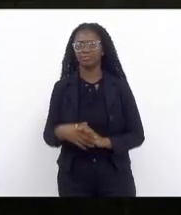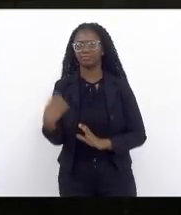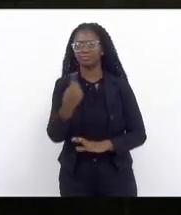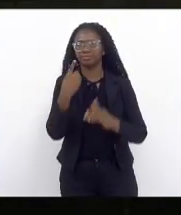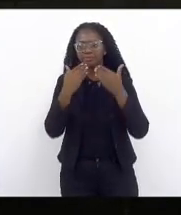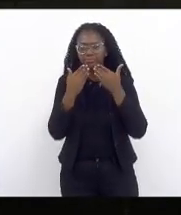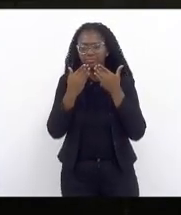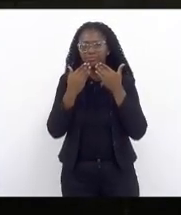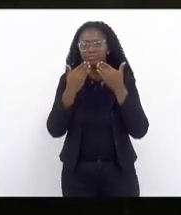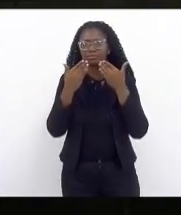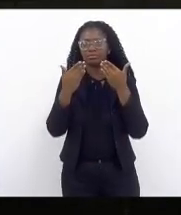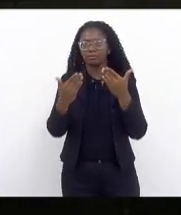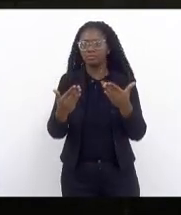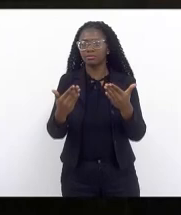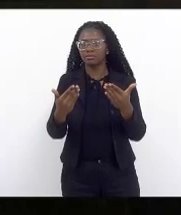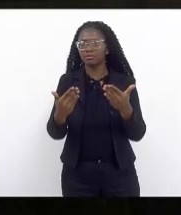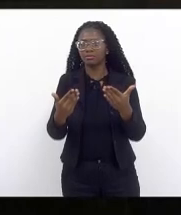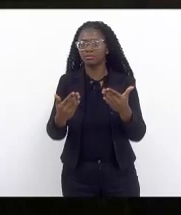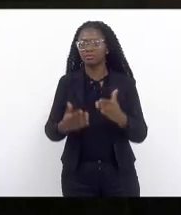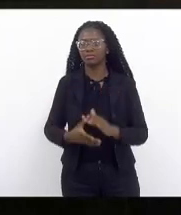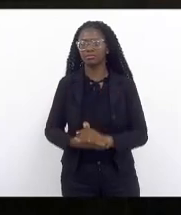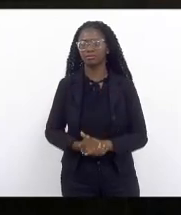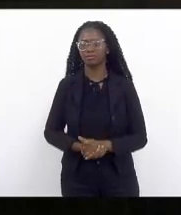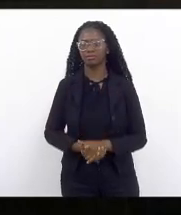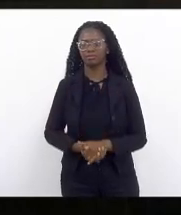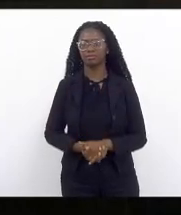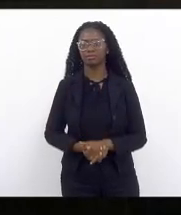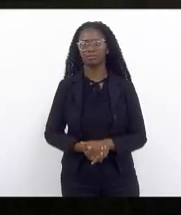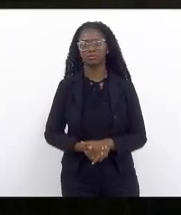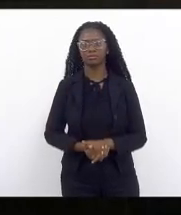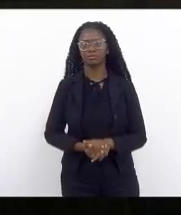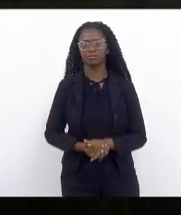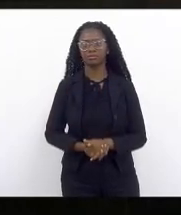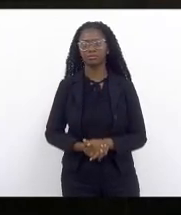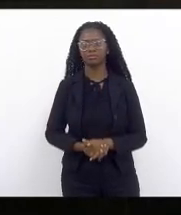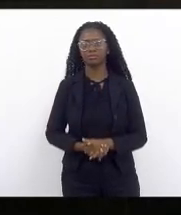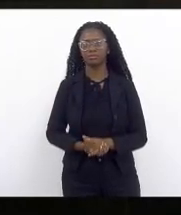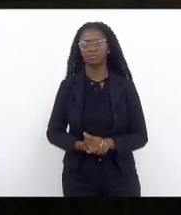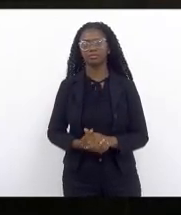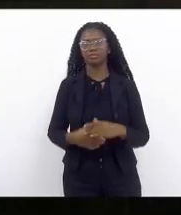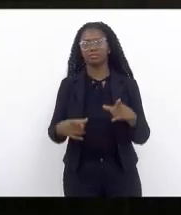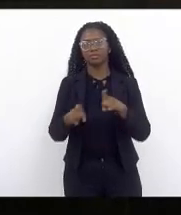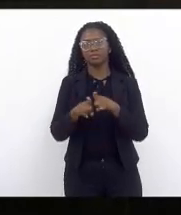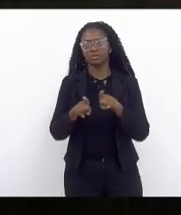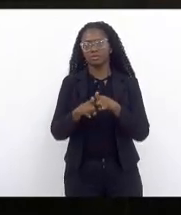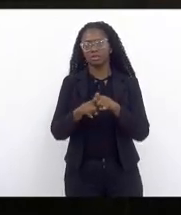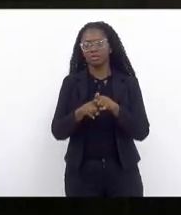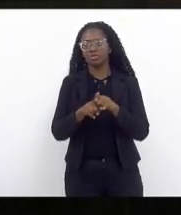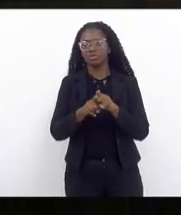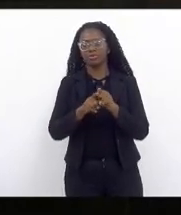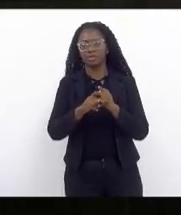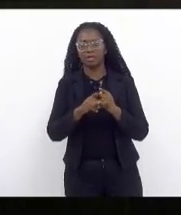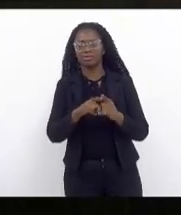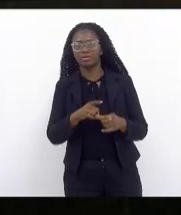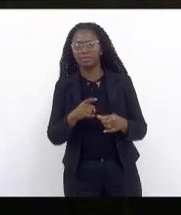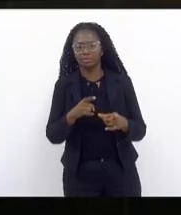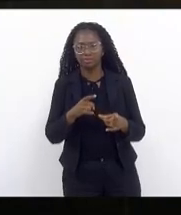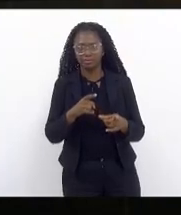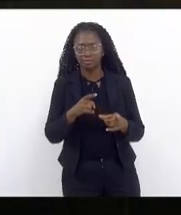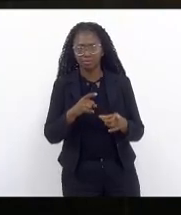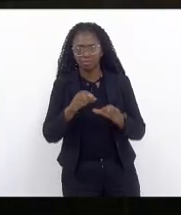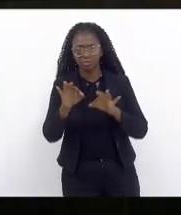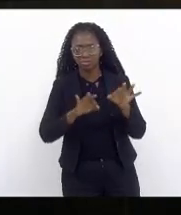o governo apresentará uma piloa com uma previsão de receita para